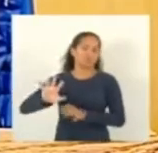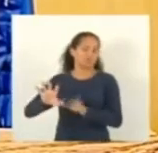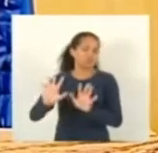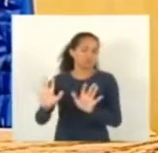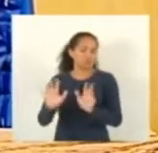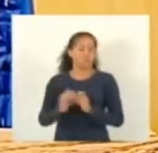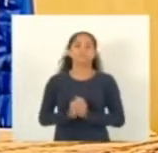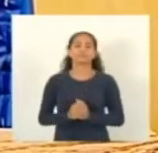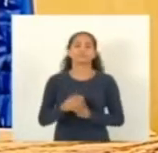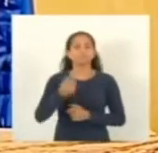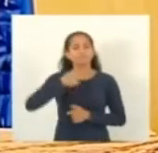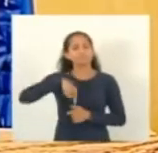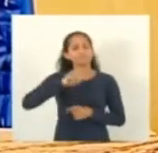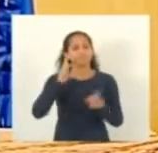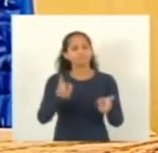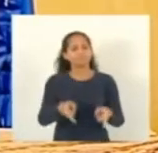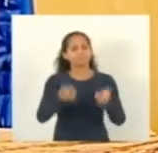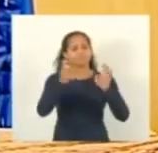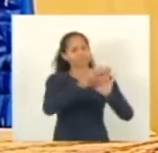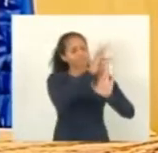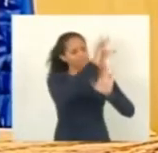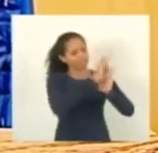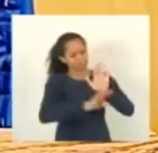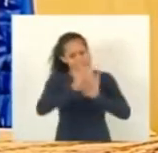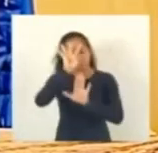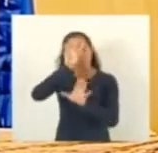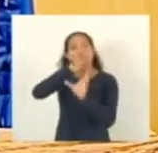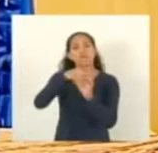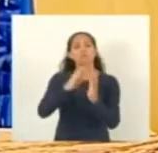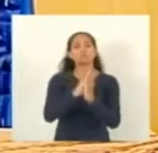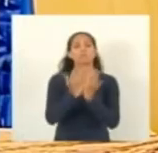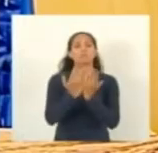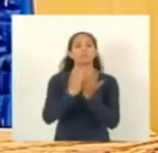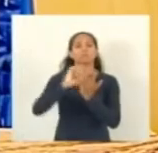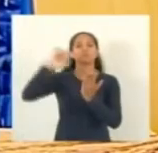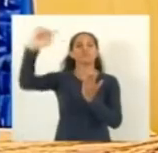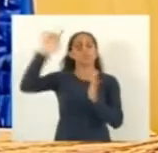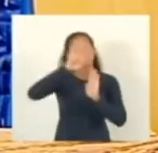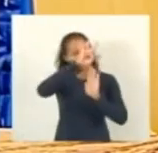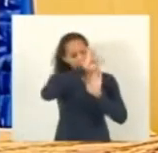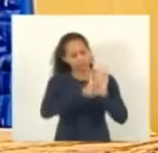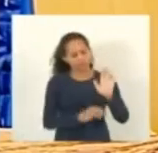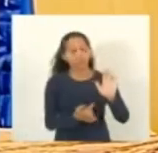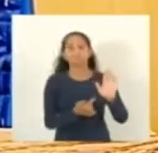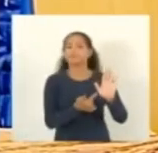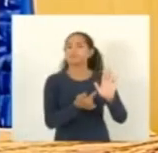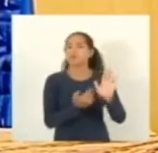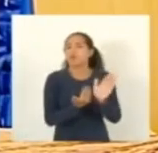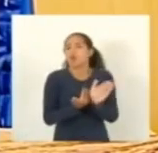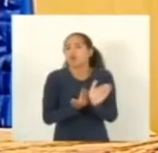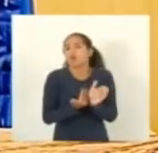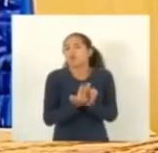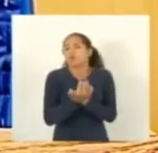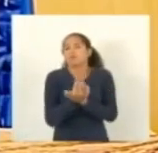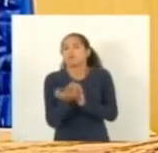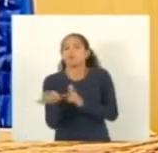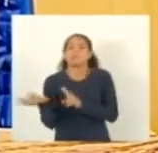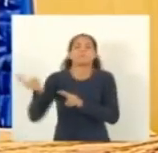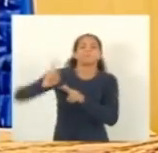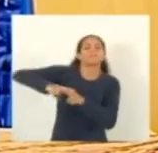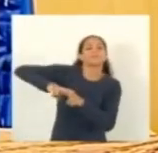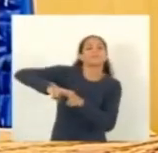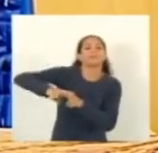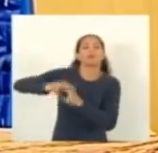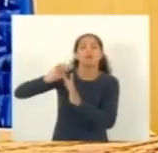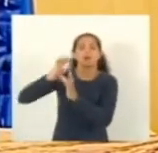quando a gente observa o que os textos bíblicos dizem sobre como se deu né a prisão a crucificação